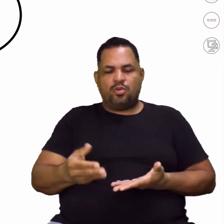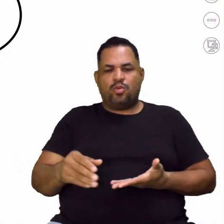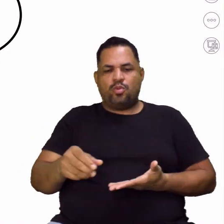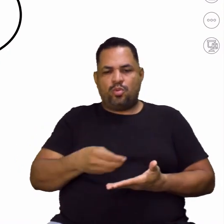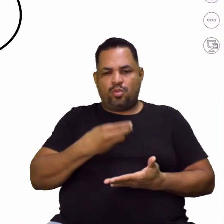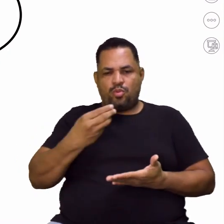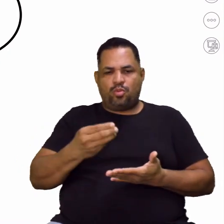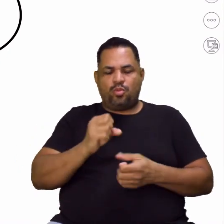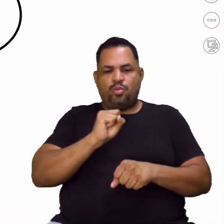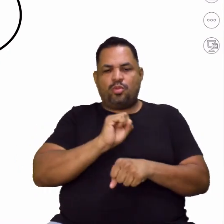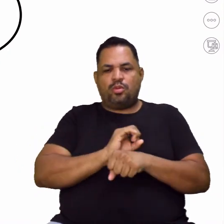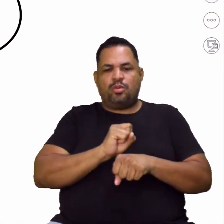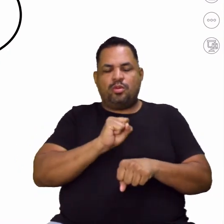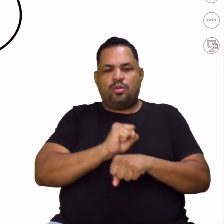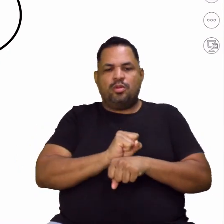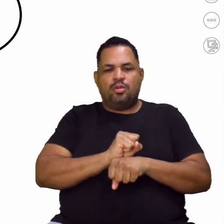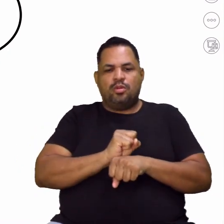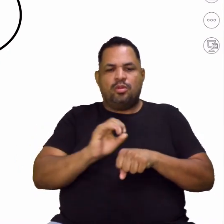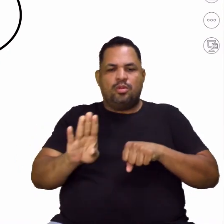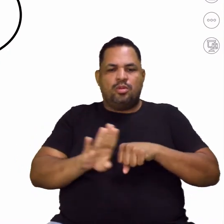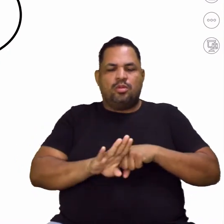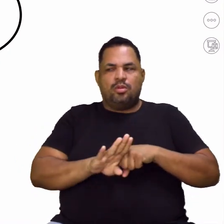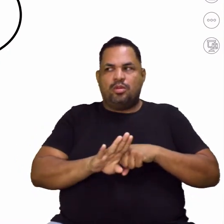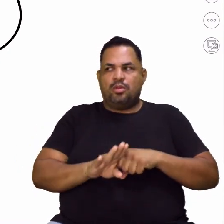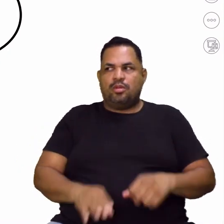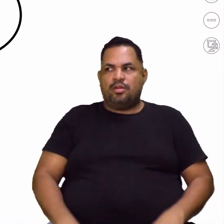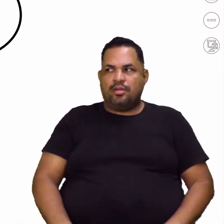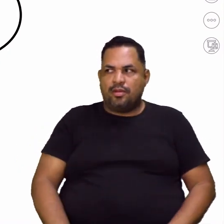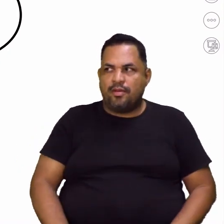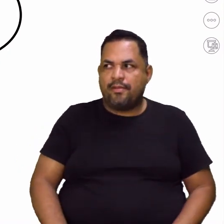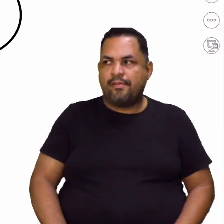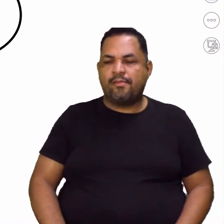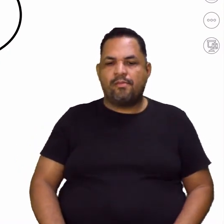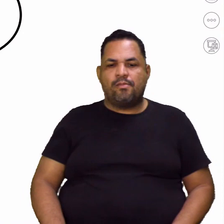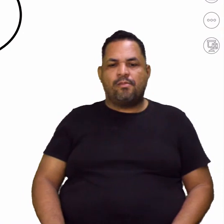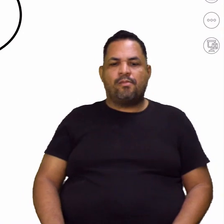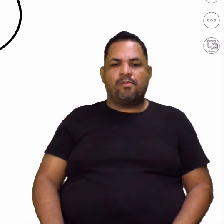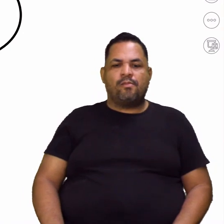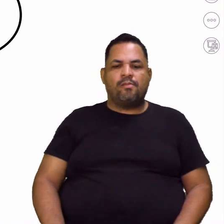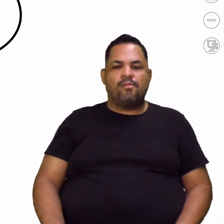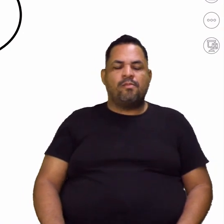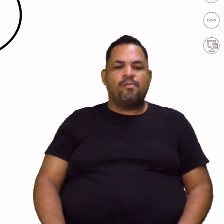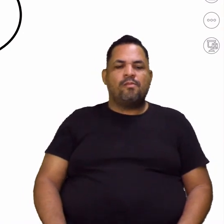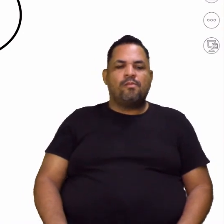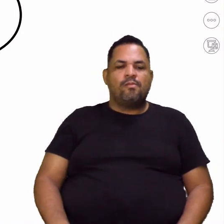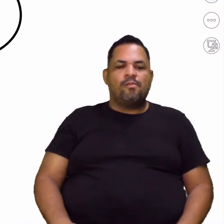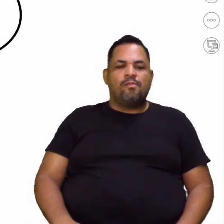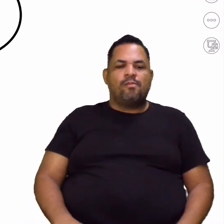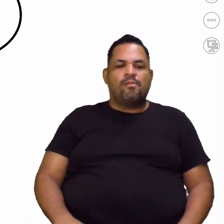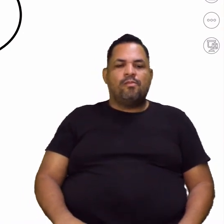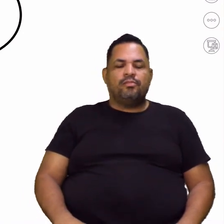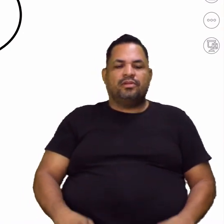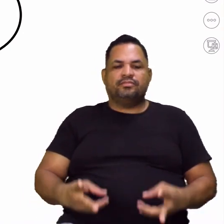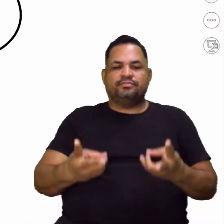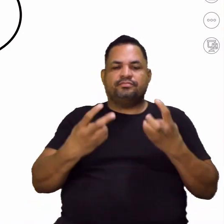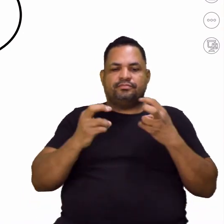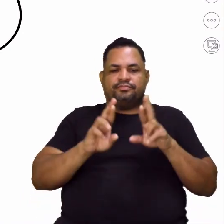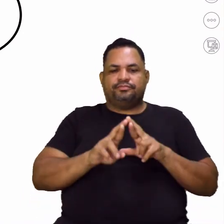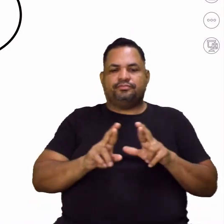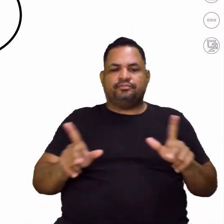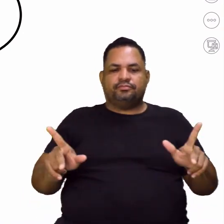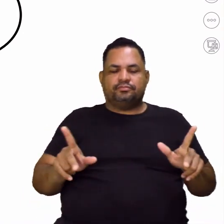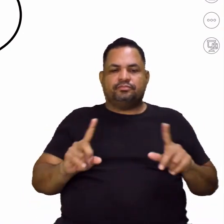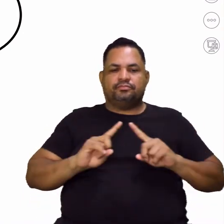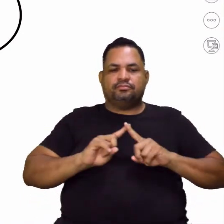colher é substantivo. Esse Ezinho, ó, vai ser com timbre aberto, com E aberto. Então, você tá percebendo a diferença?